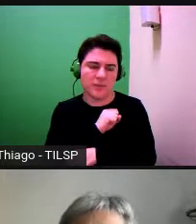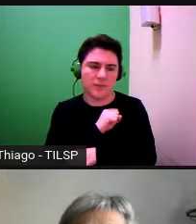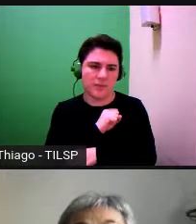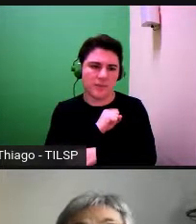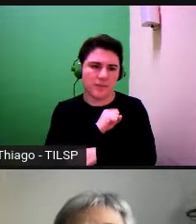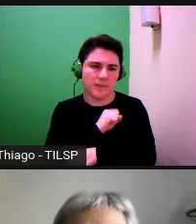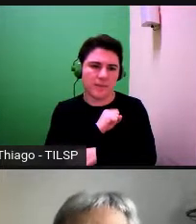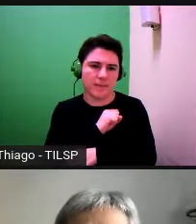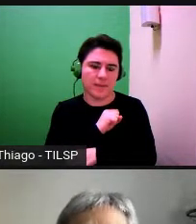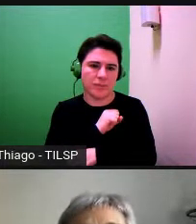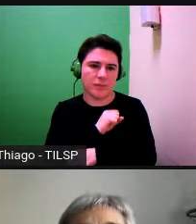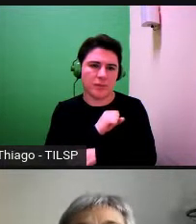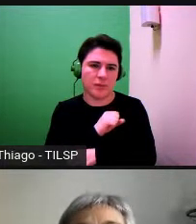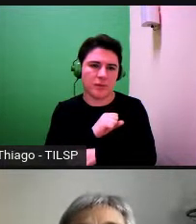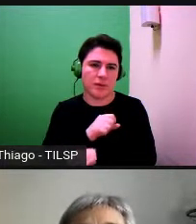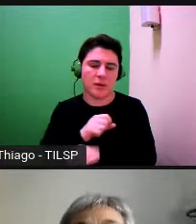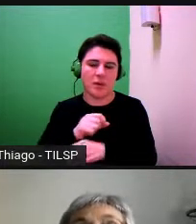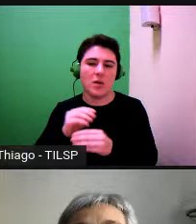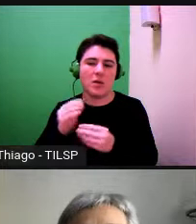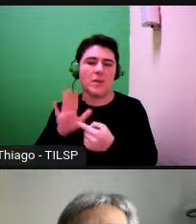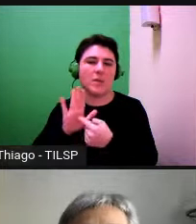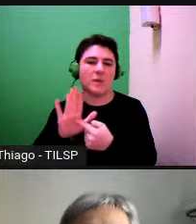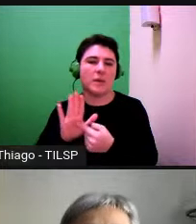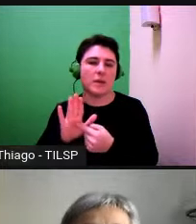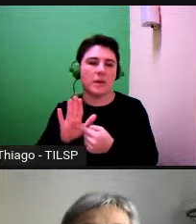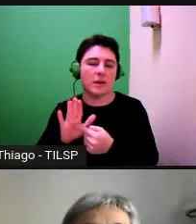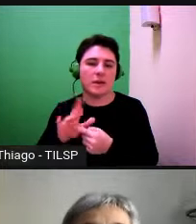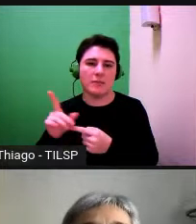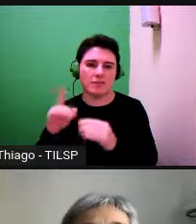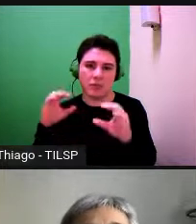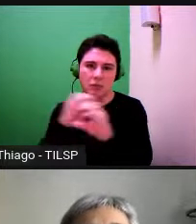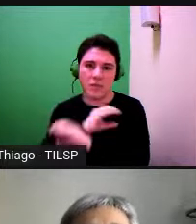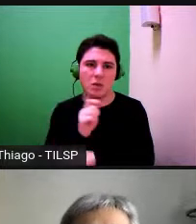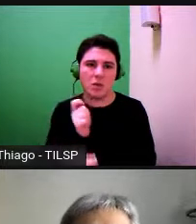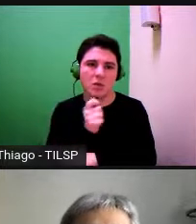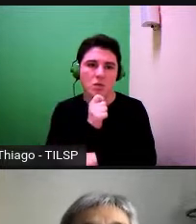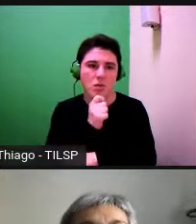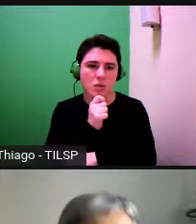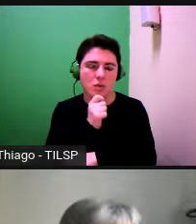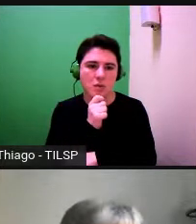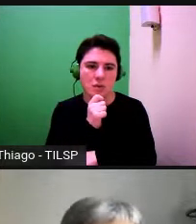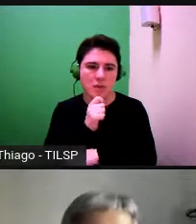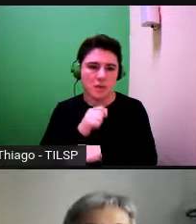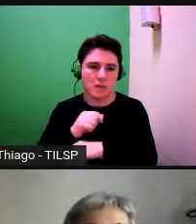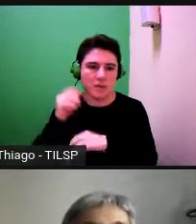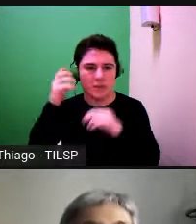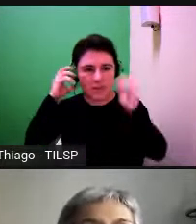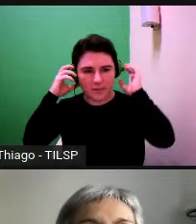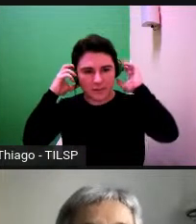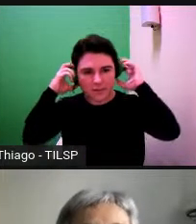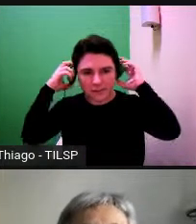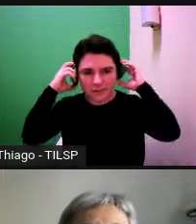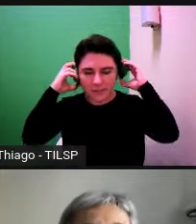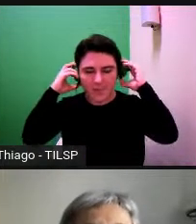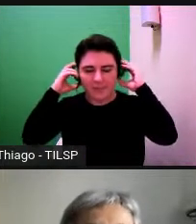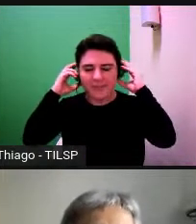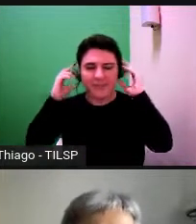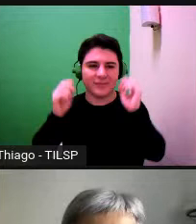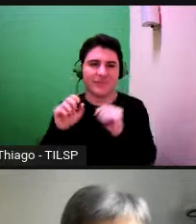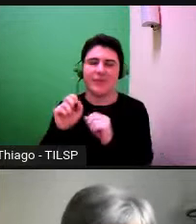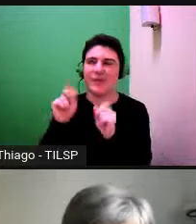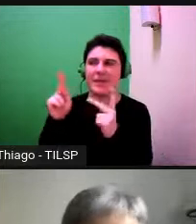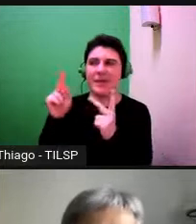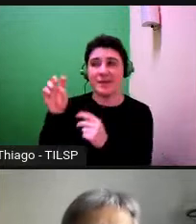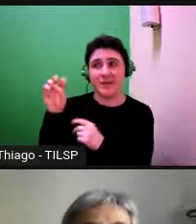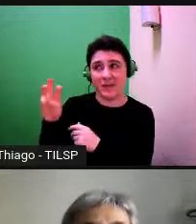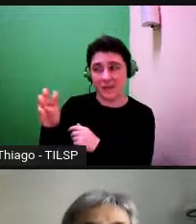tudo o que mostrei será incompleto cinco minutos Antónia é então obrigada Carla